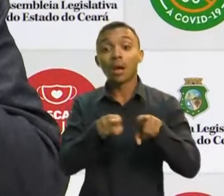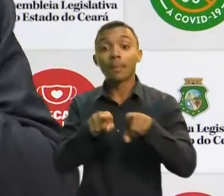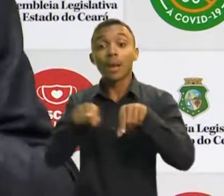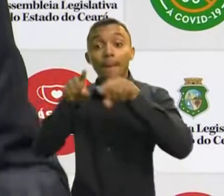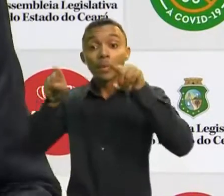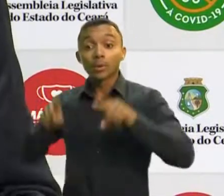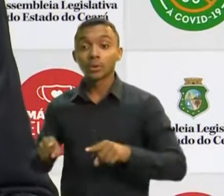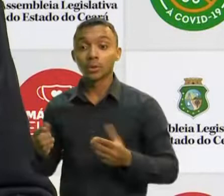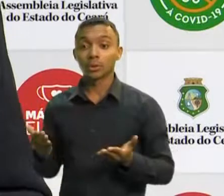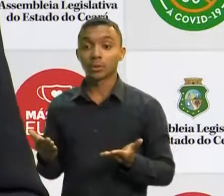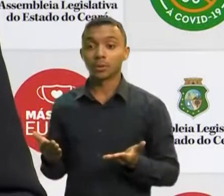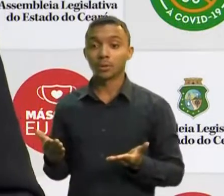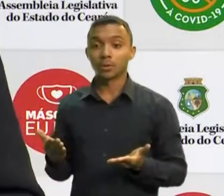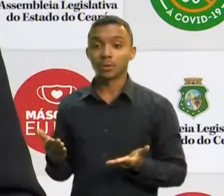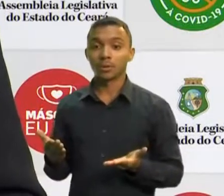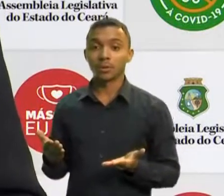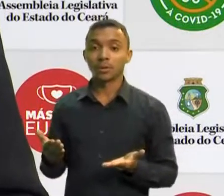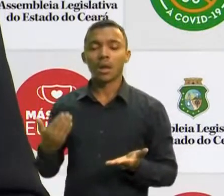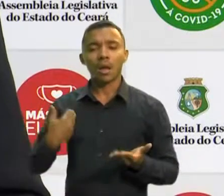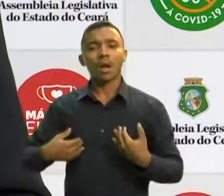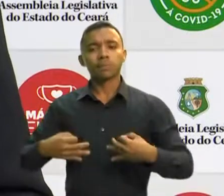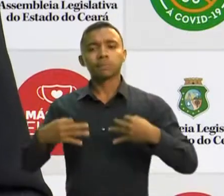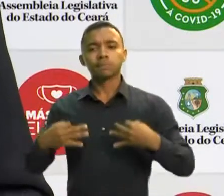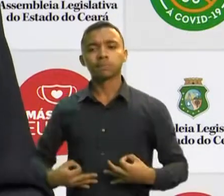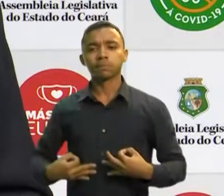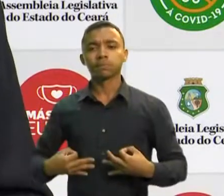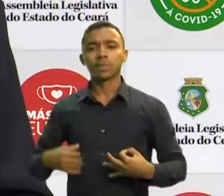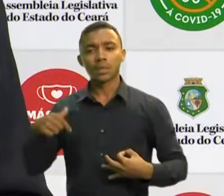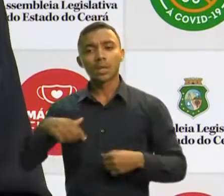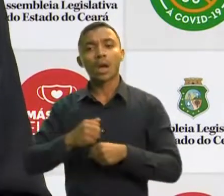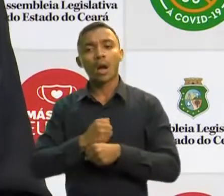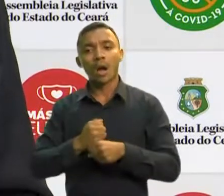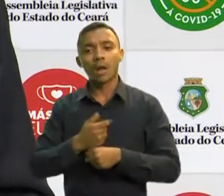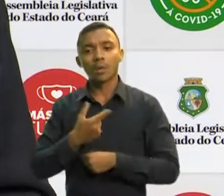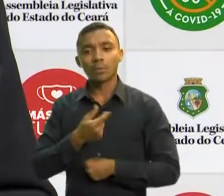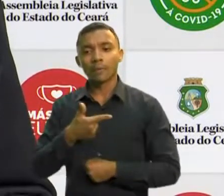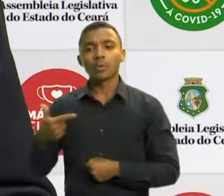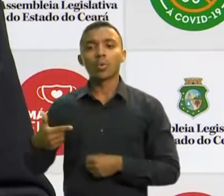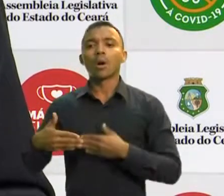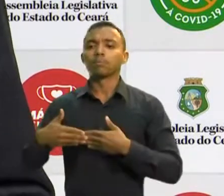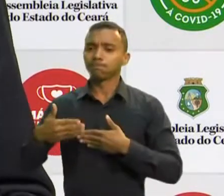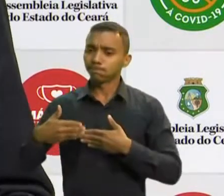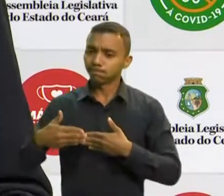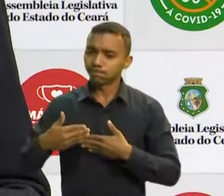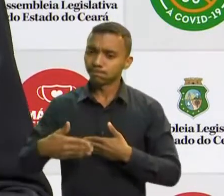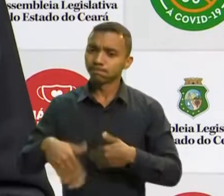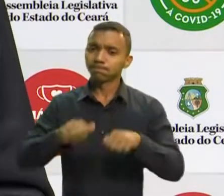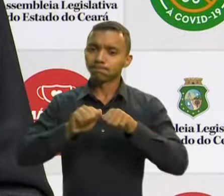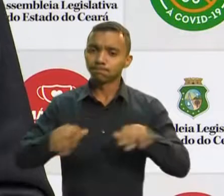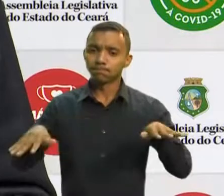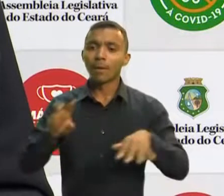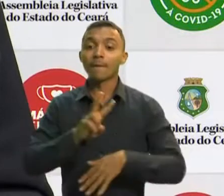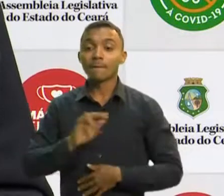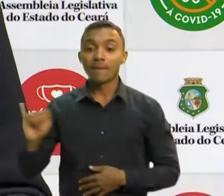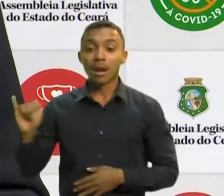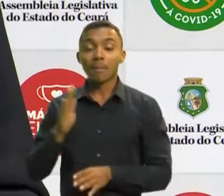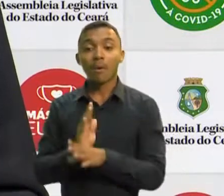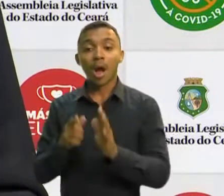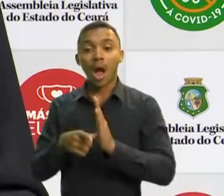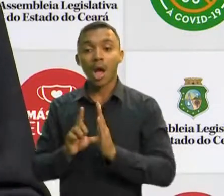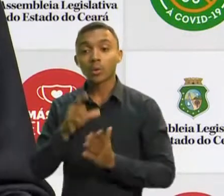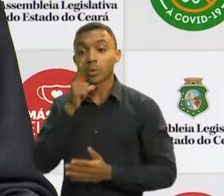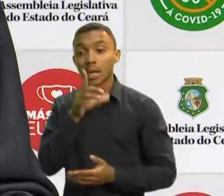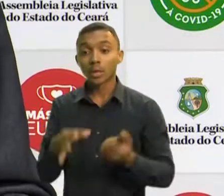foi um ano muito importante, eu não tenho dúvida que esse ano ele irá continuar da mesma forma para que a gente possa ter o fortalecimento do relativo